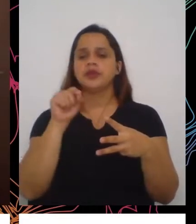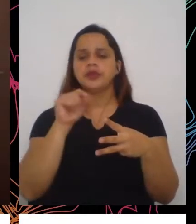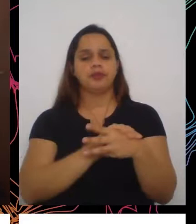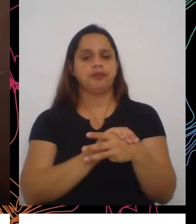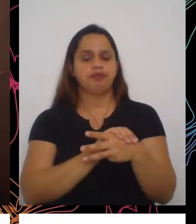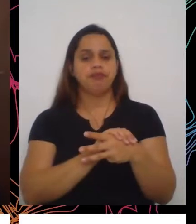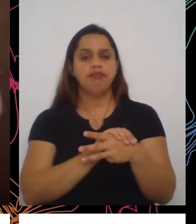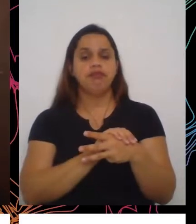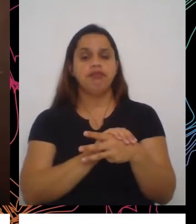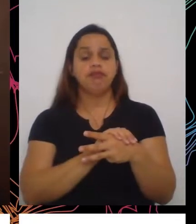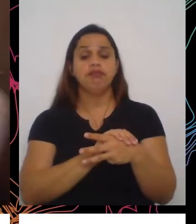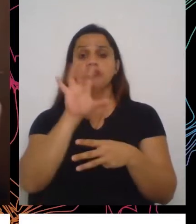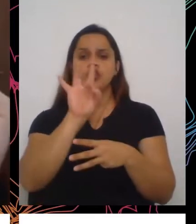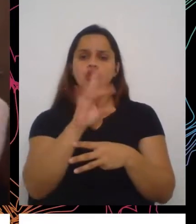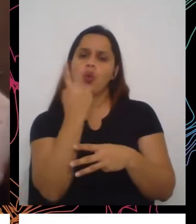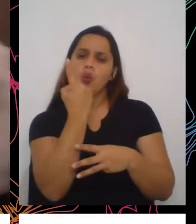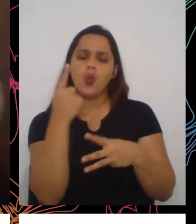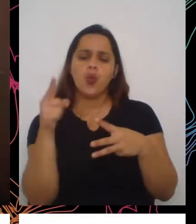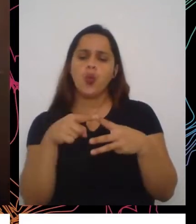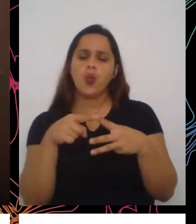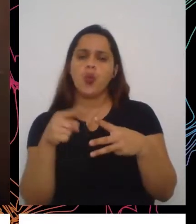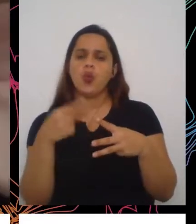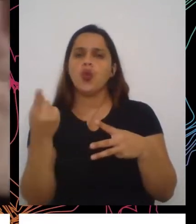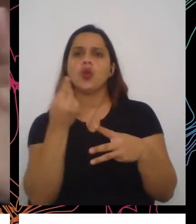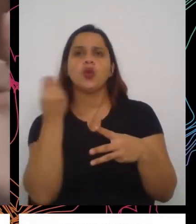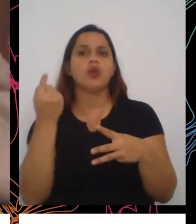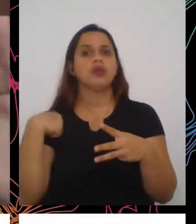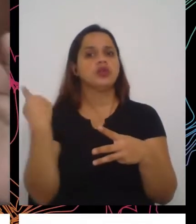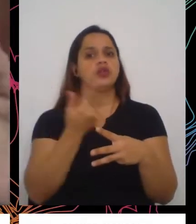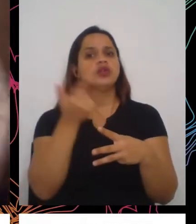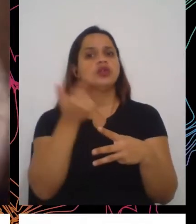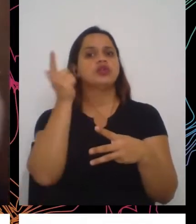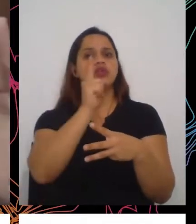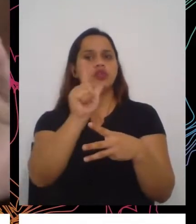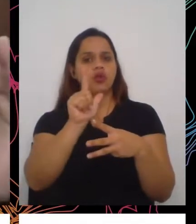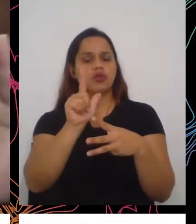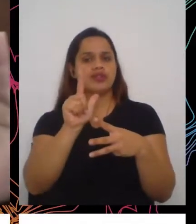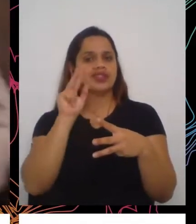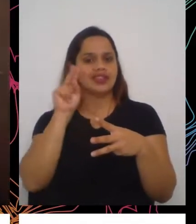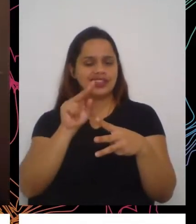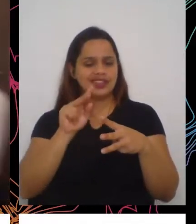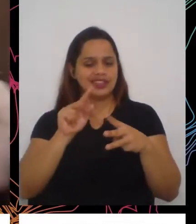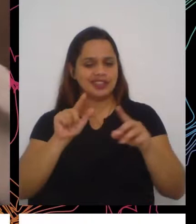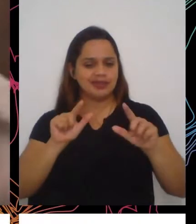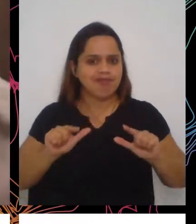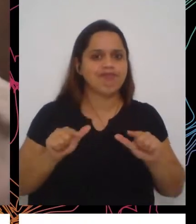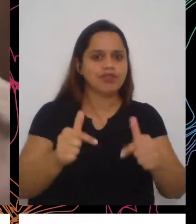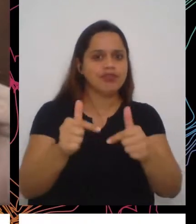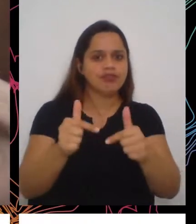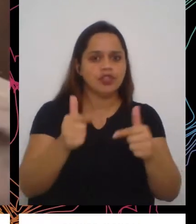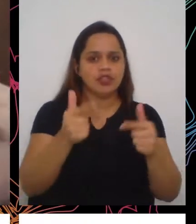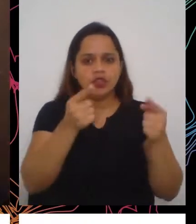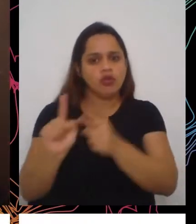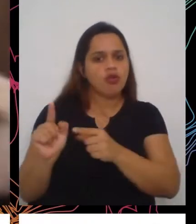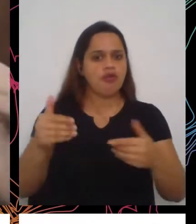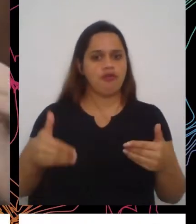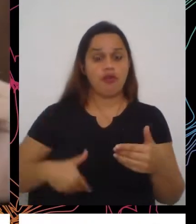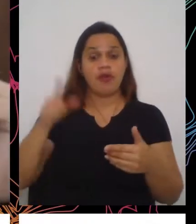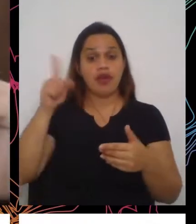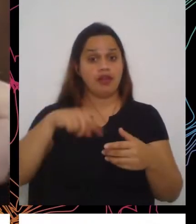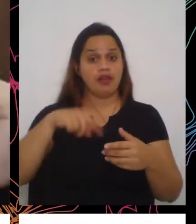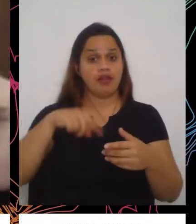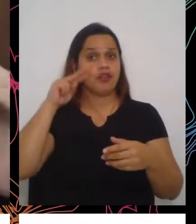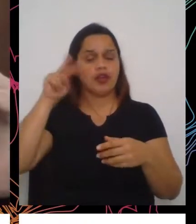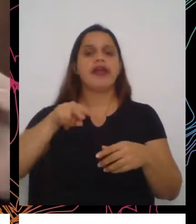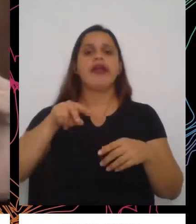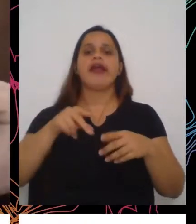forma da gente, de fato, enfrentar o crescimento da fome. É assumindo, reconhecendo